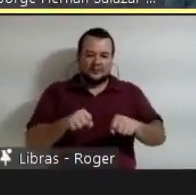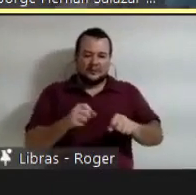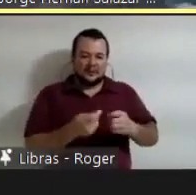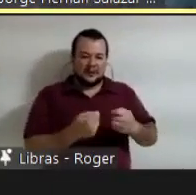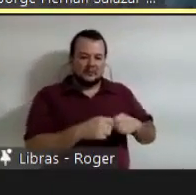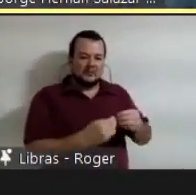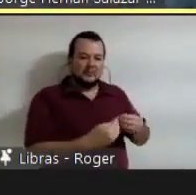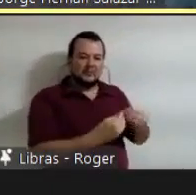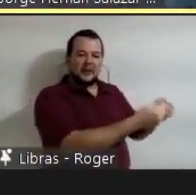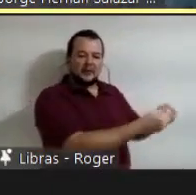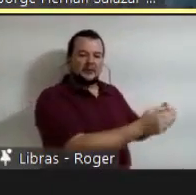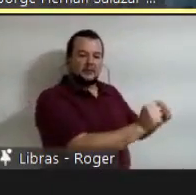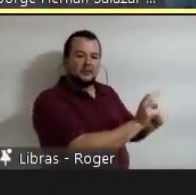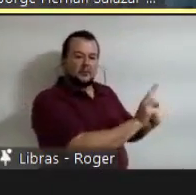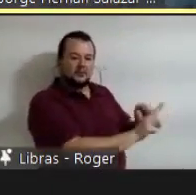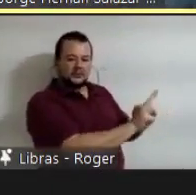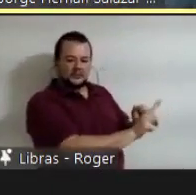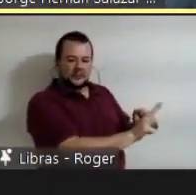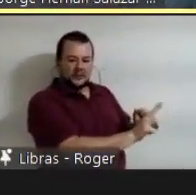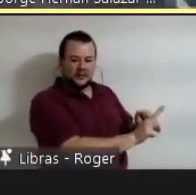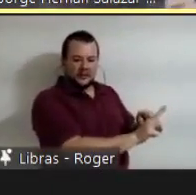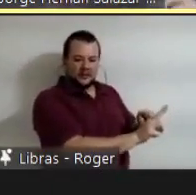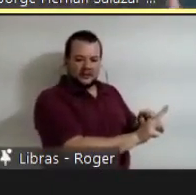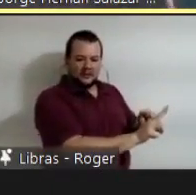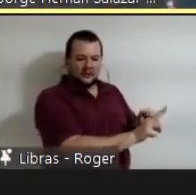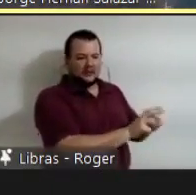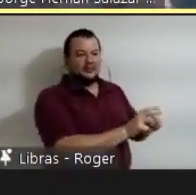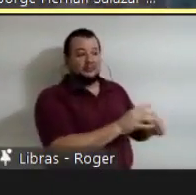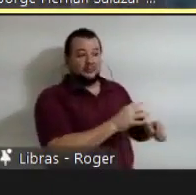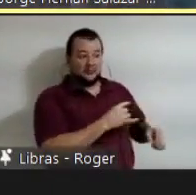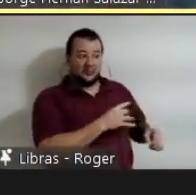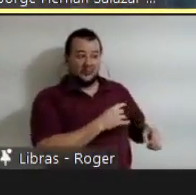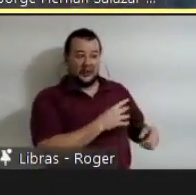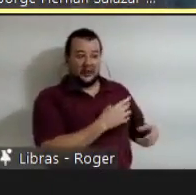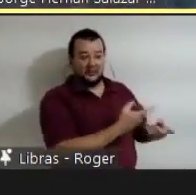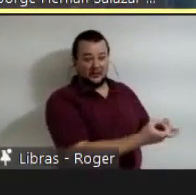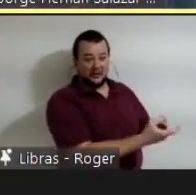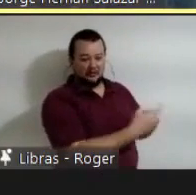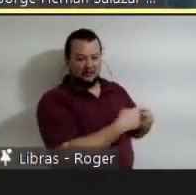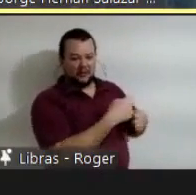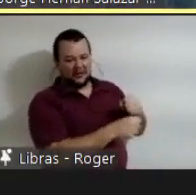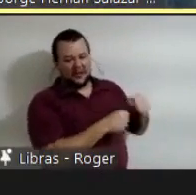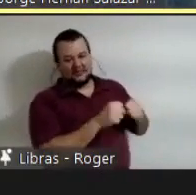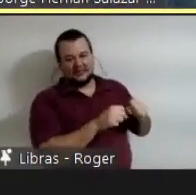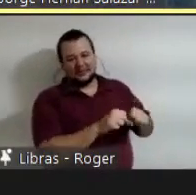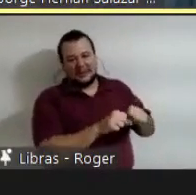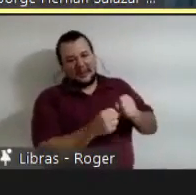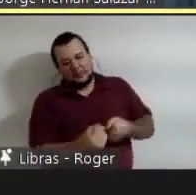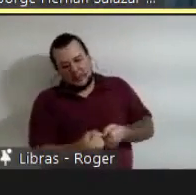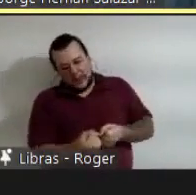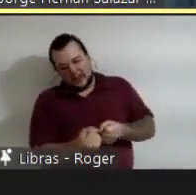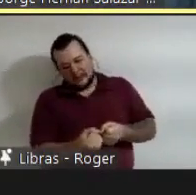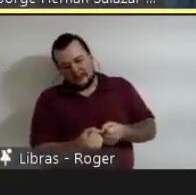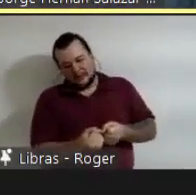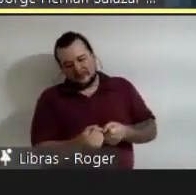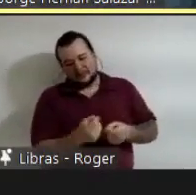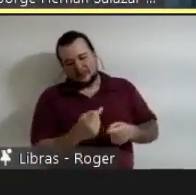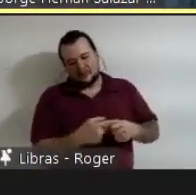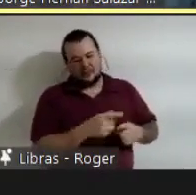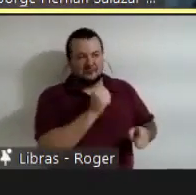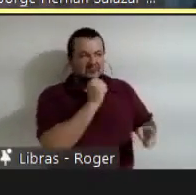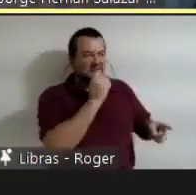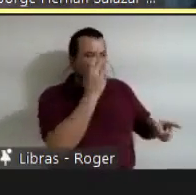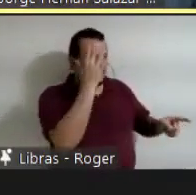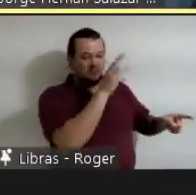raspada, rota, porque me vou a caer, aí essa pessoa aprende. Um bom modelo a